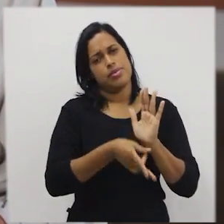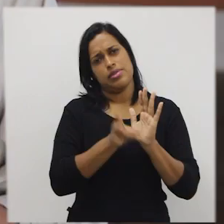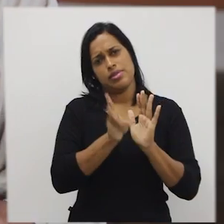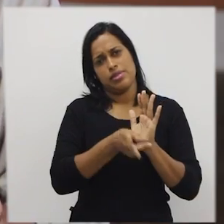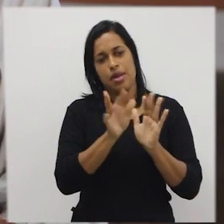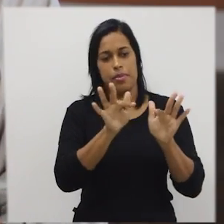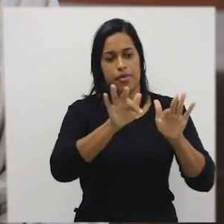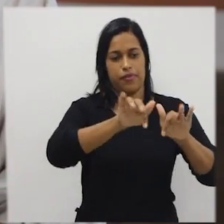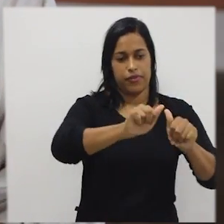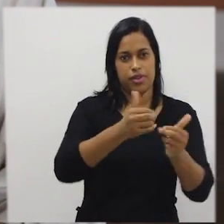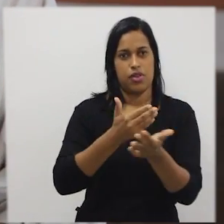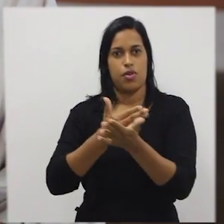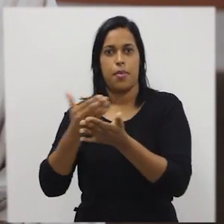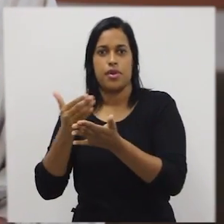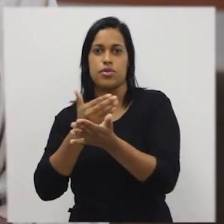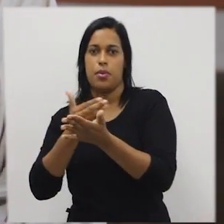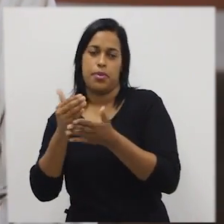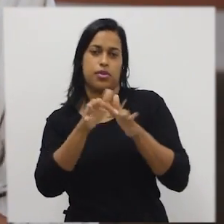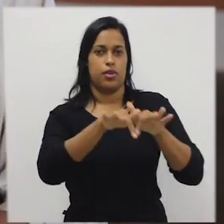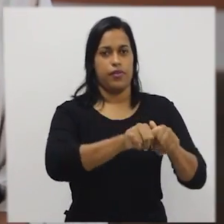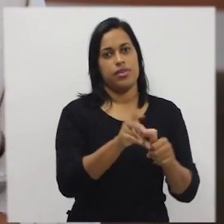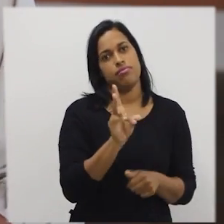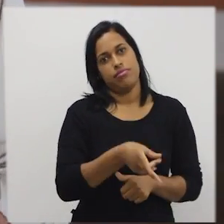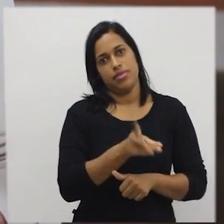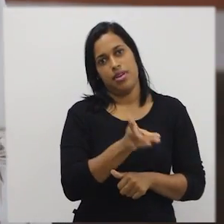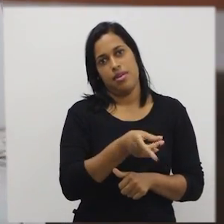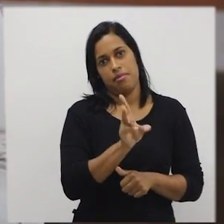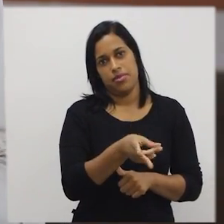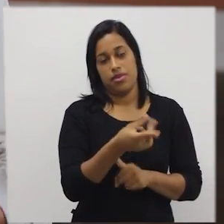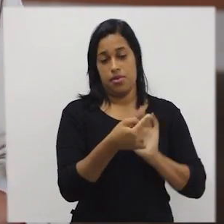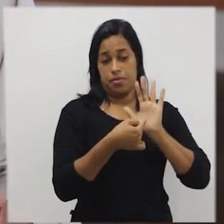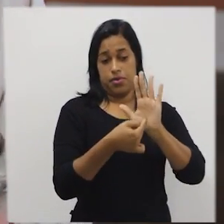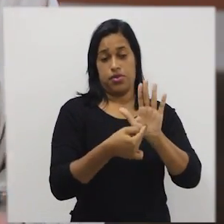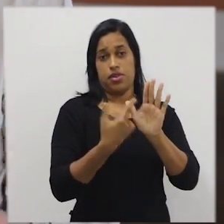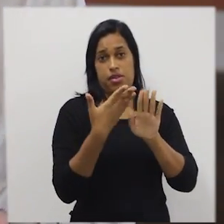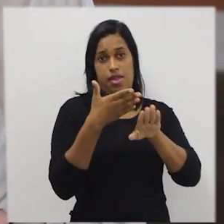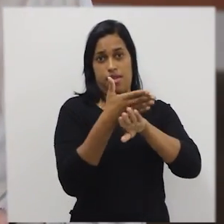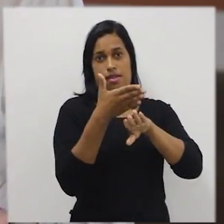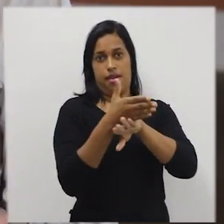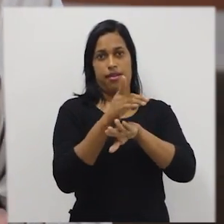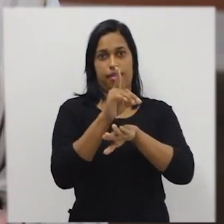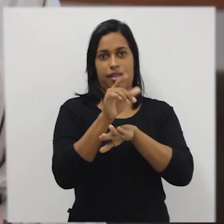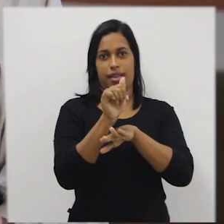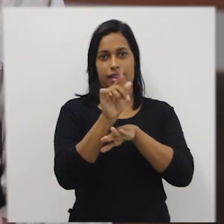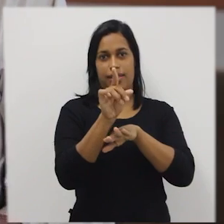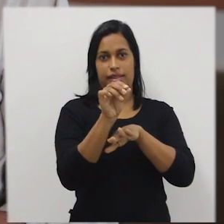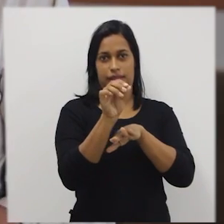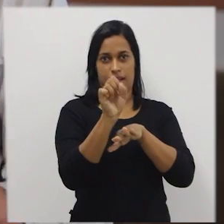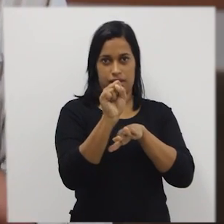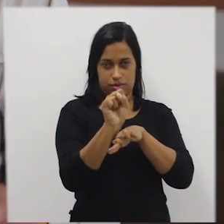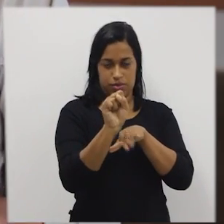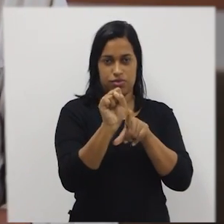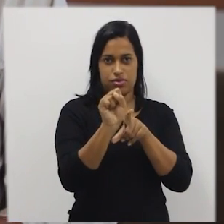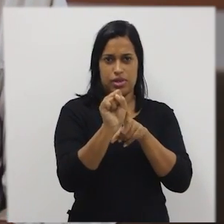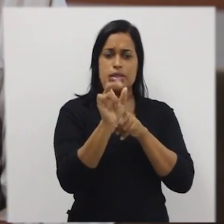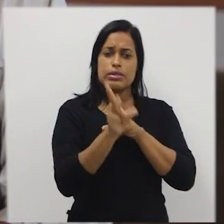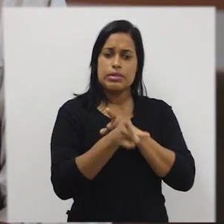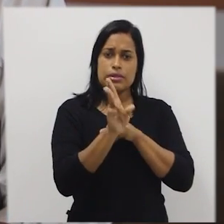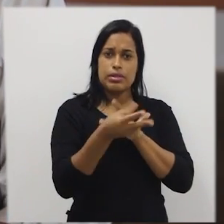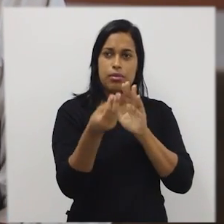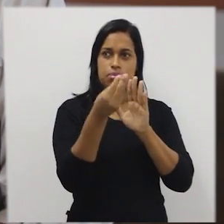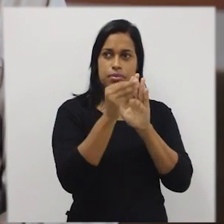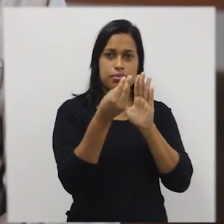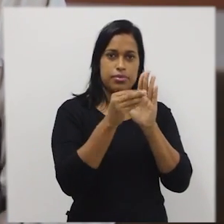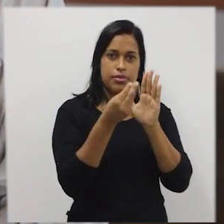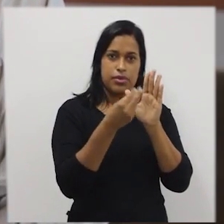início e fim. Iremos começar vendo o comando de entrada de dados. Todo dado que vai ser